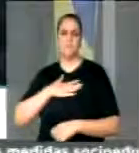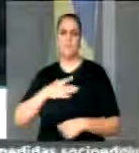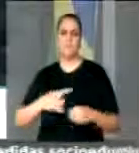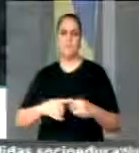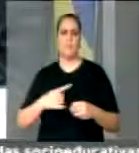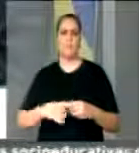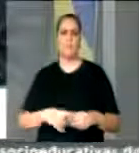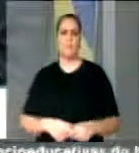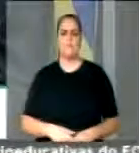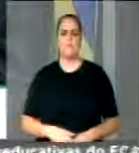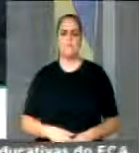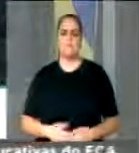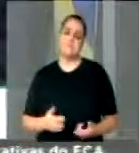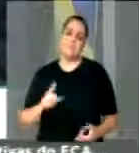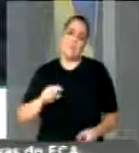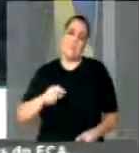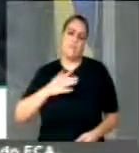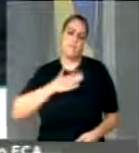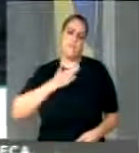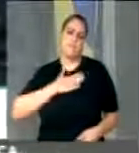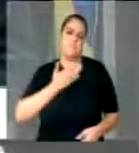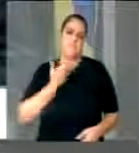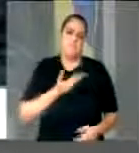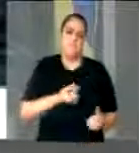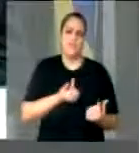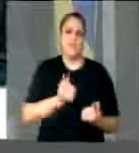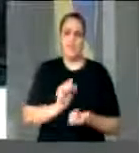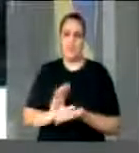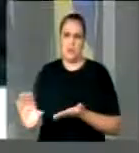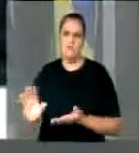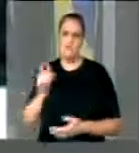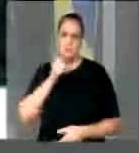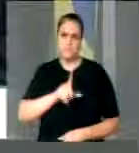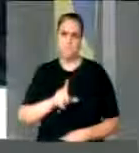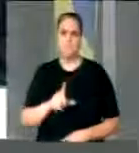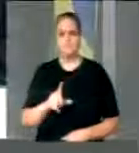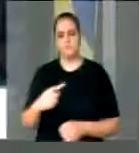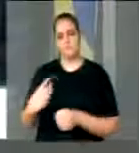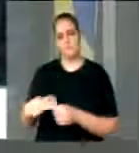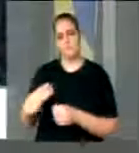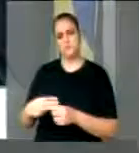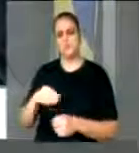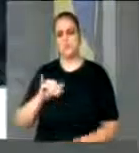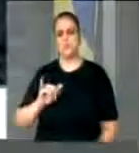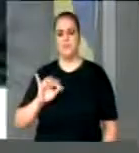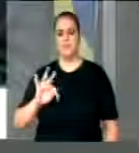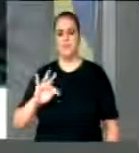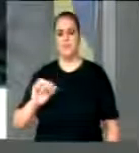grandes mulheres que trabalham, trabalham no dia a dia na minha cidade, Itapé Curumirim.